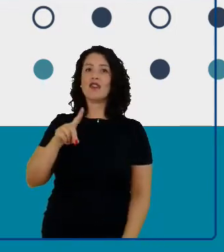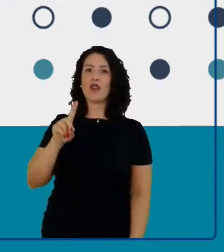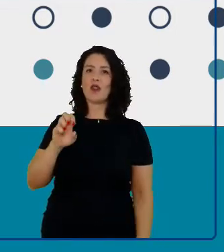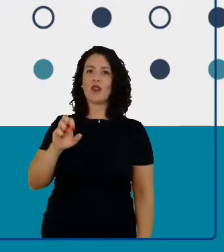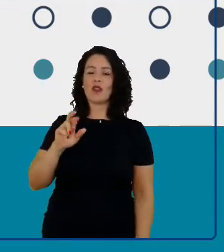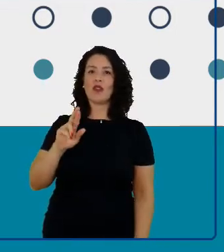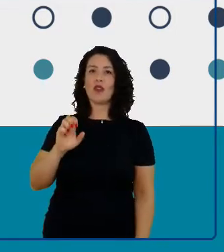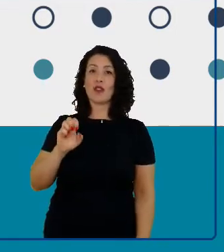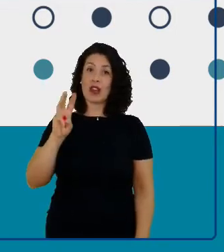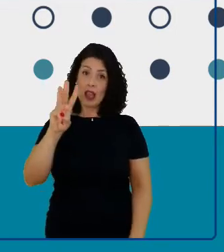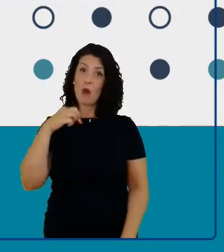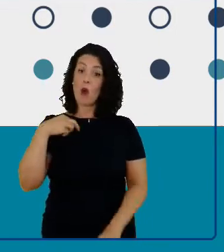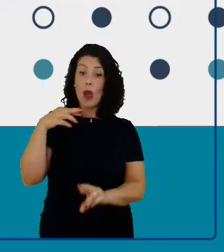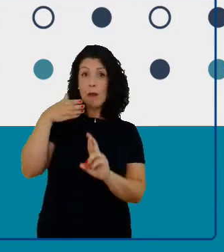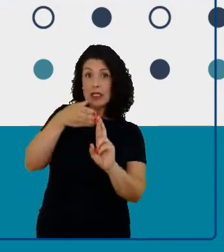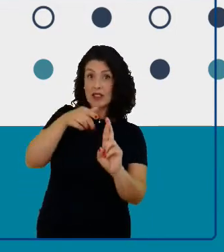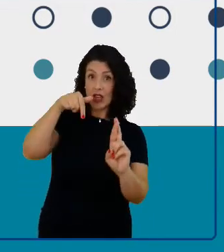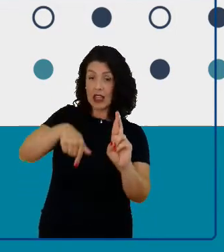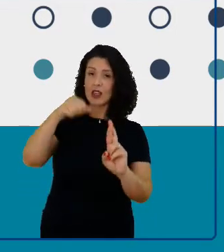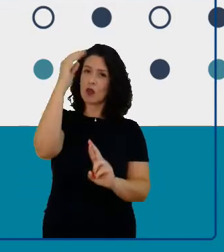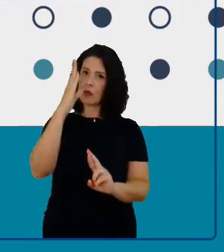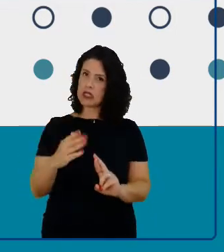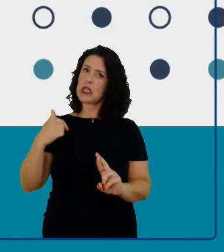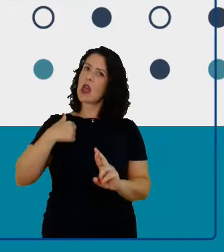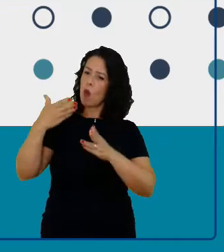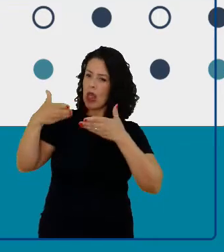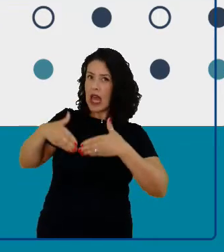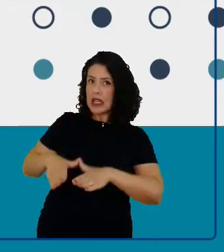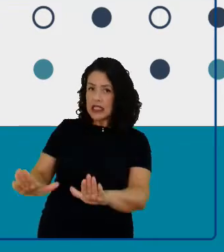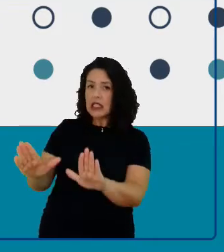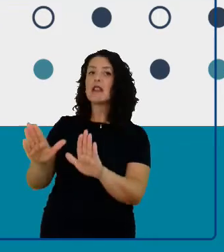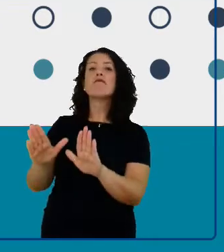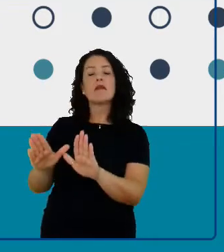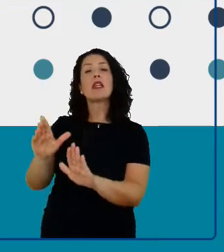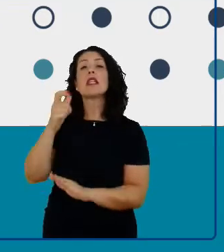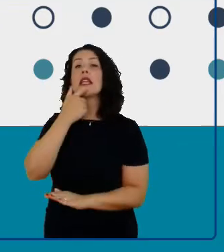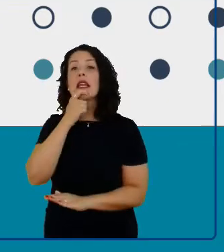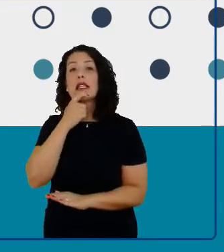Eu sou um britânico, eu moro em São Paulo.